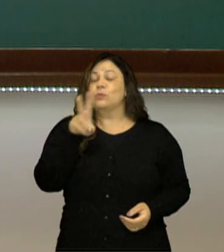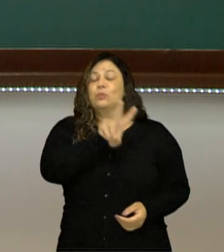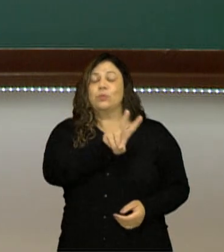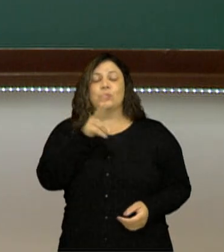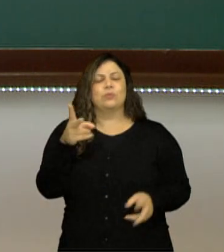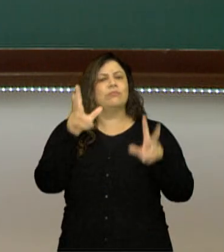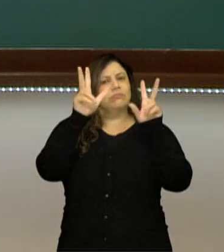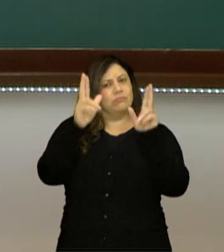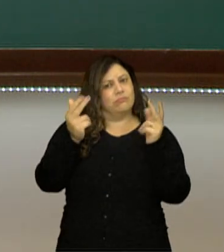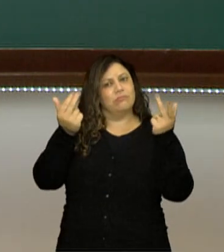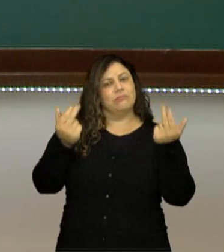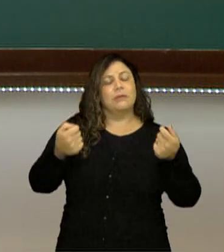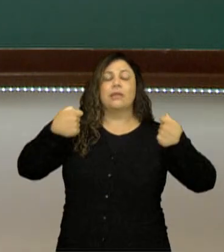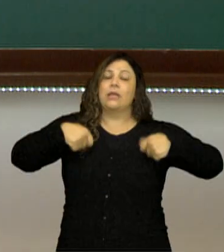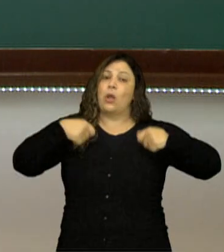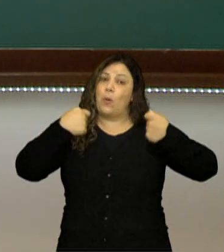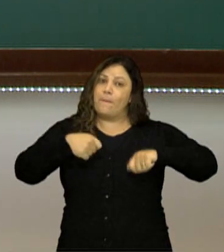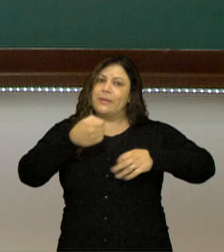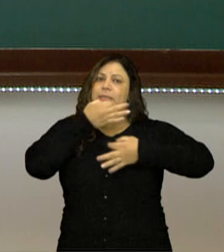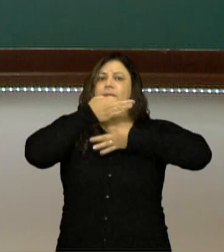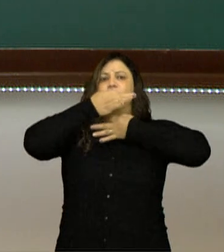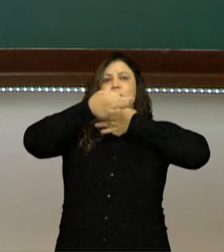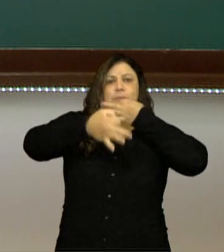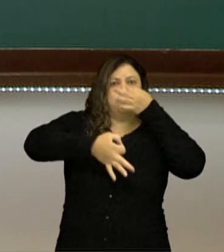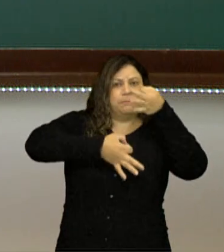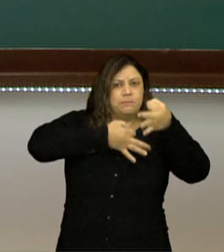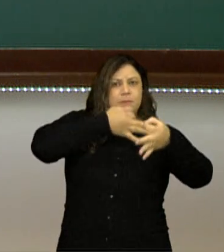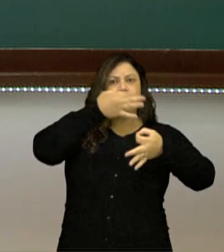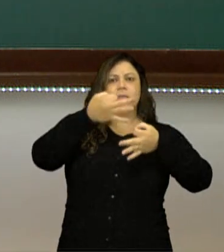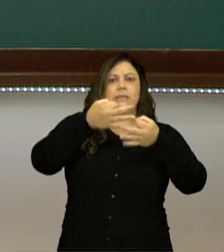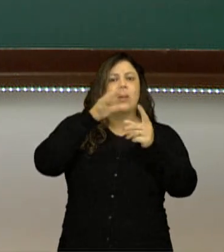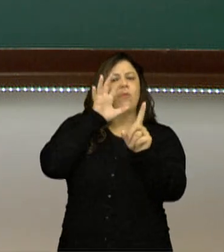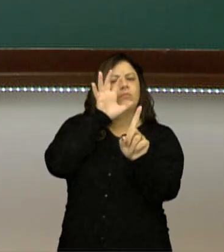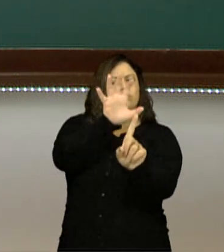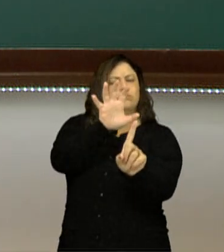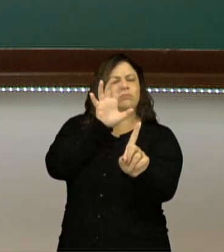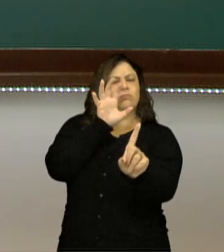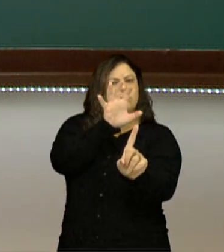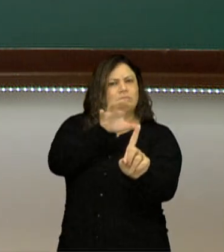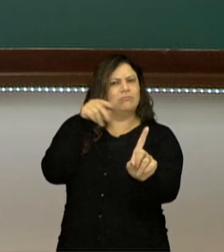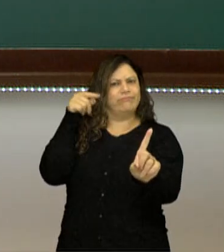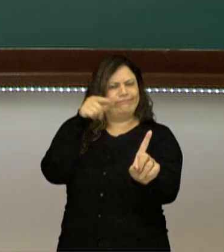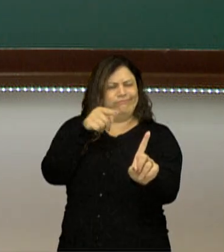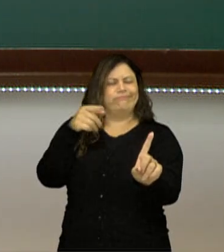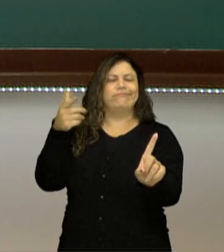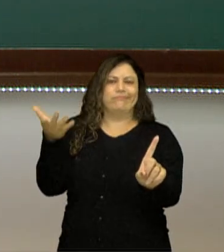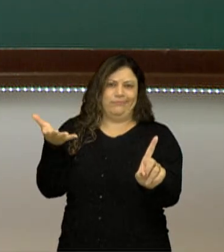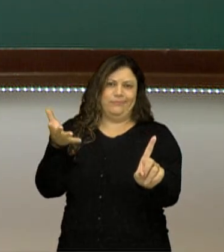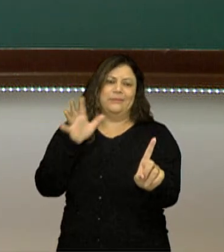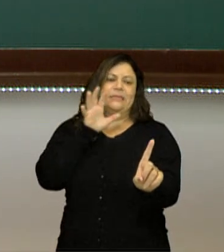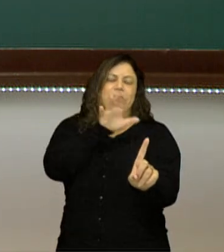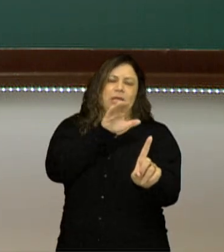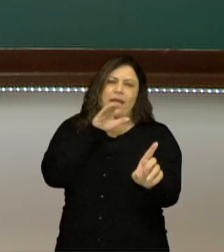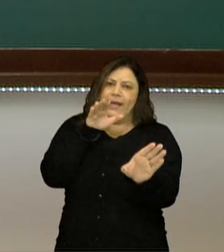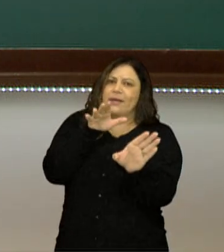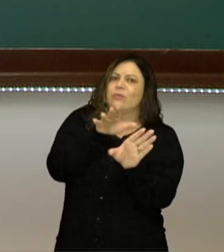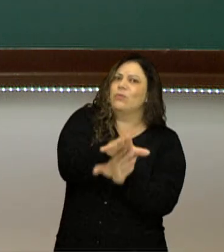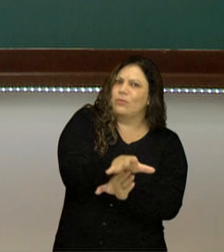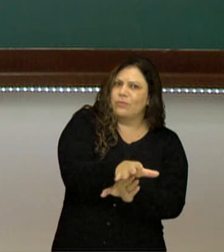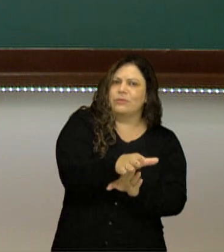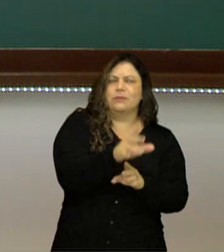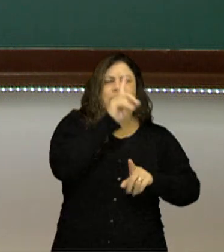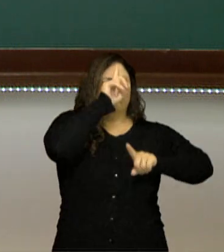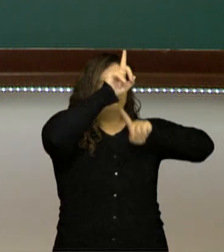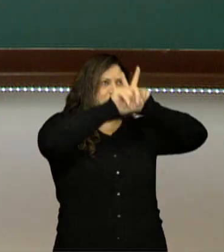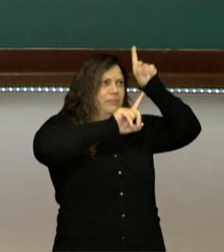juntos. Eu preciso ter um bom argumento se eu quero persuadir alguém, se eu quero convencer alguém de alguma